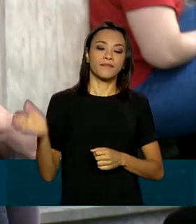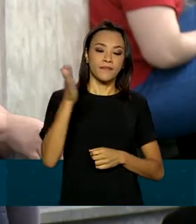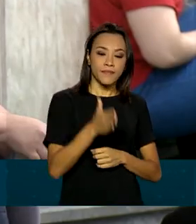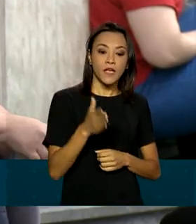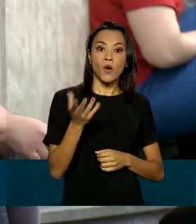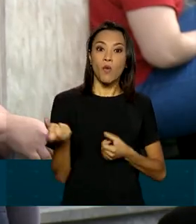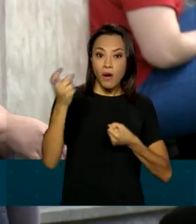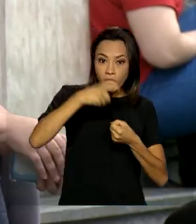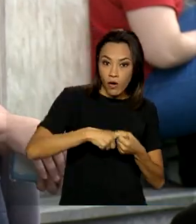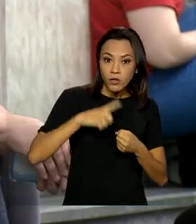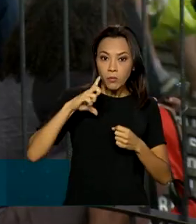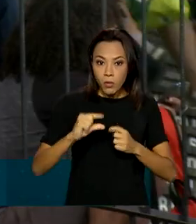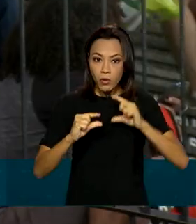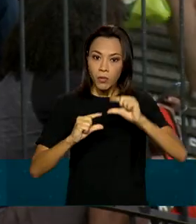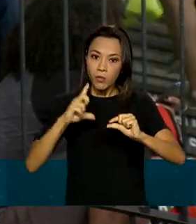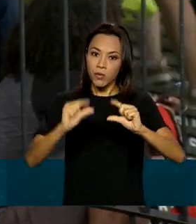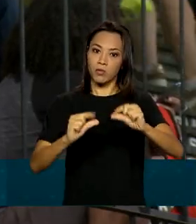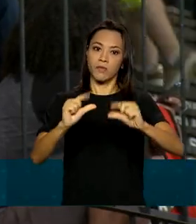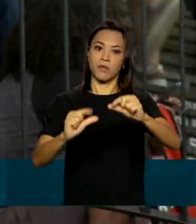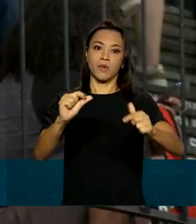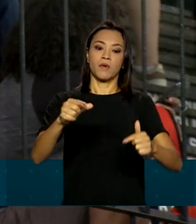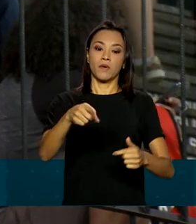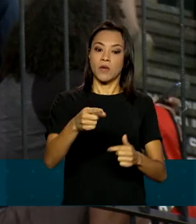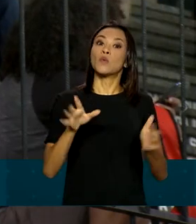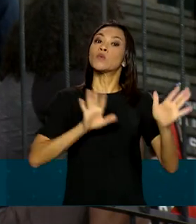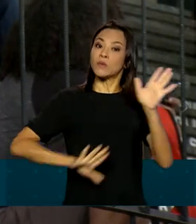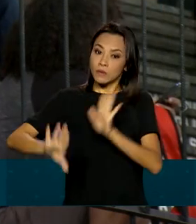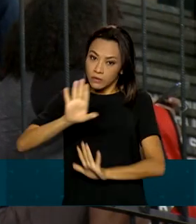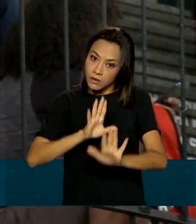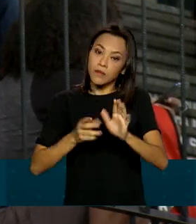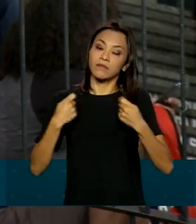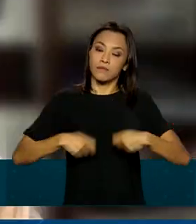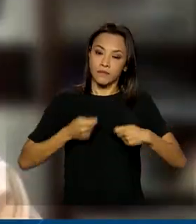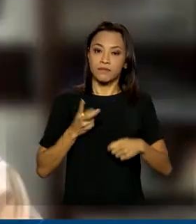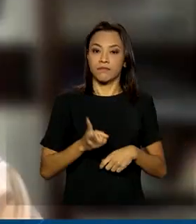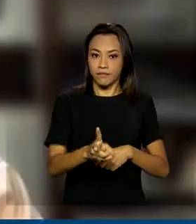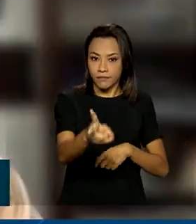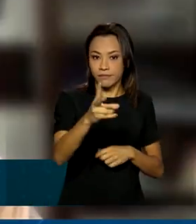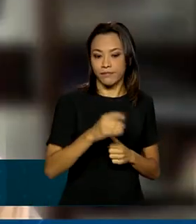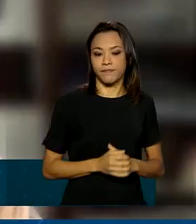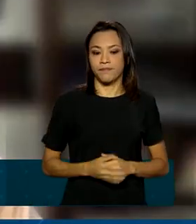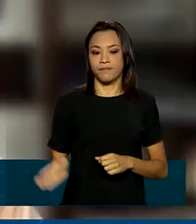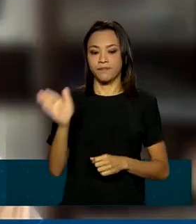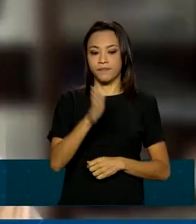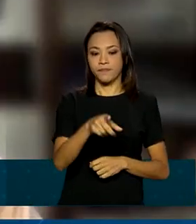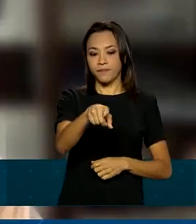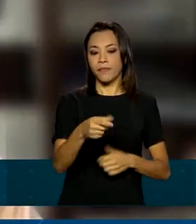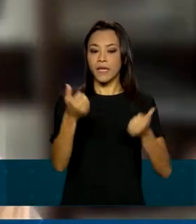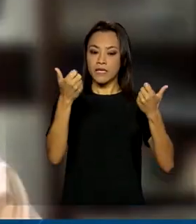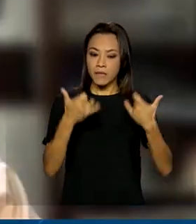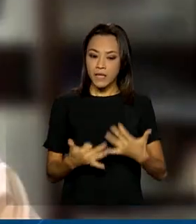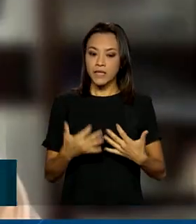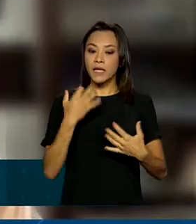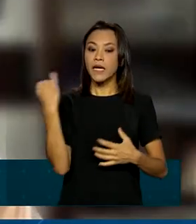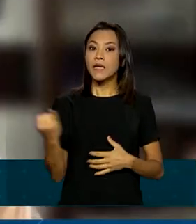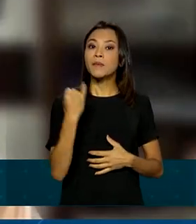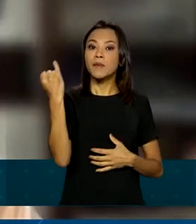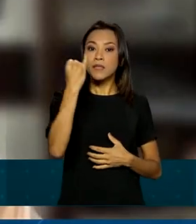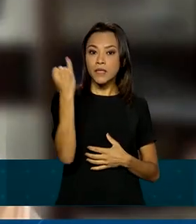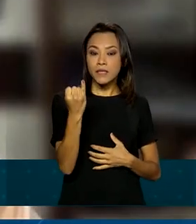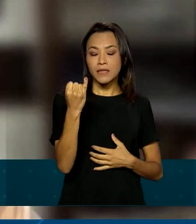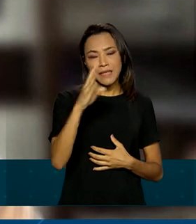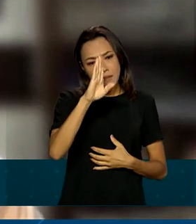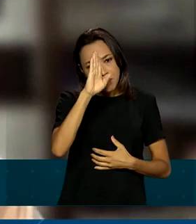volta gradual à normalidade, os cuidados ainda são necessários. É importante que principalmente os que não